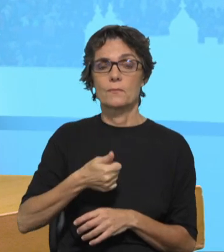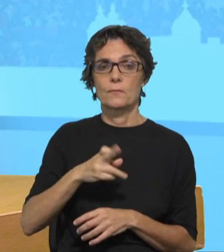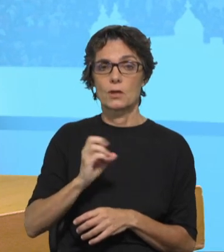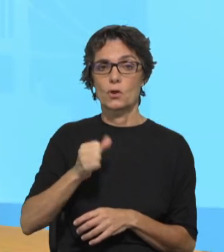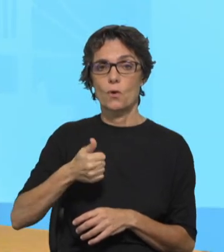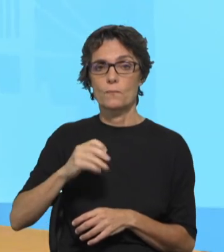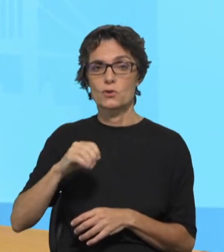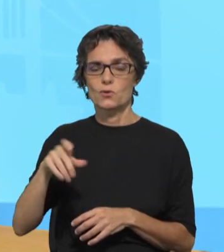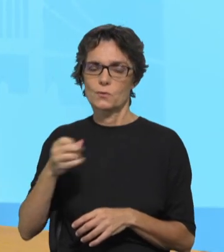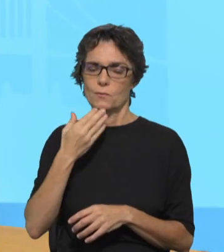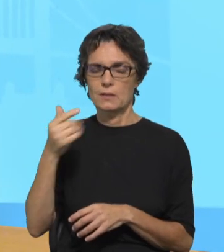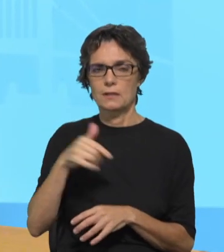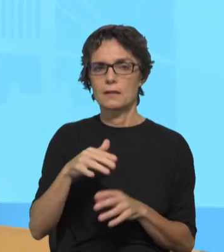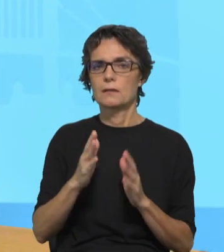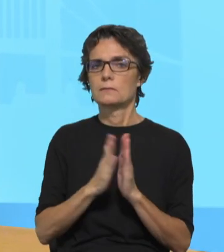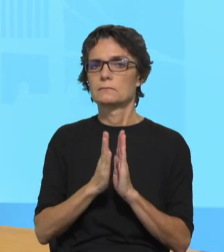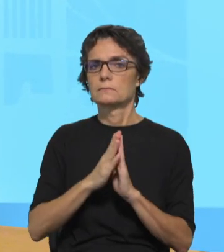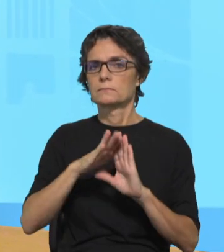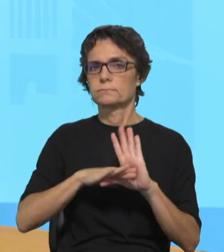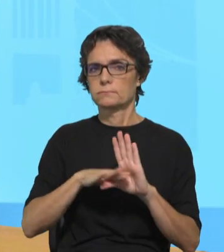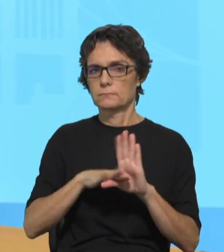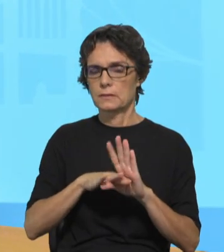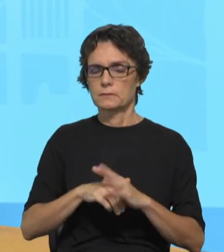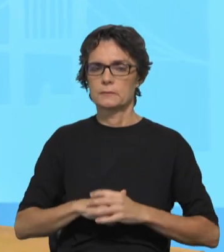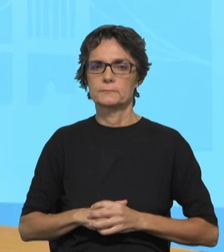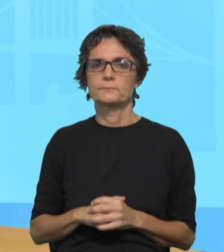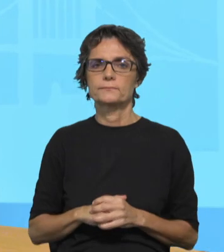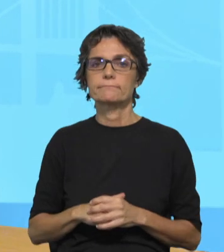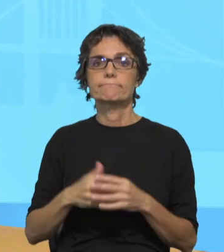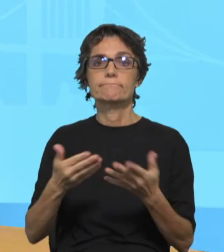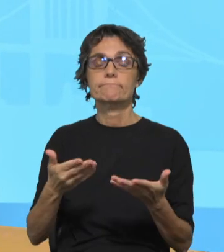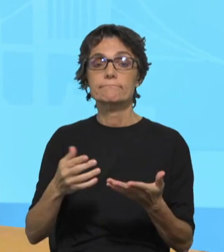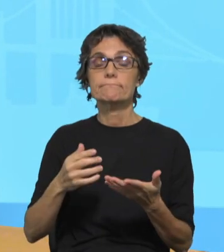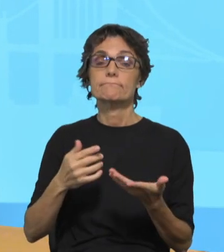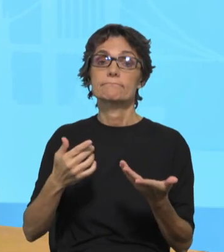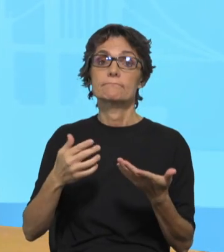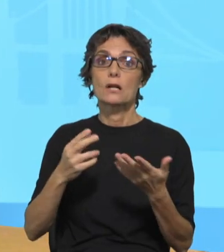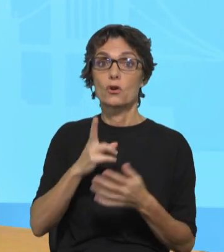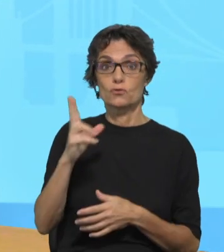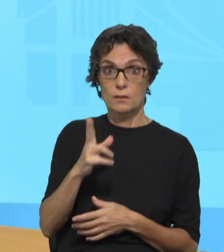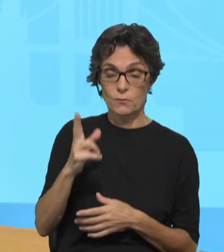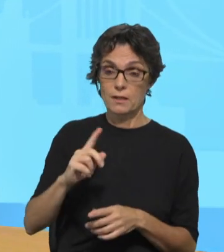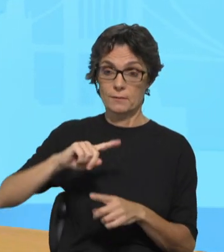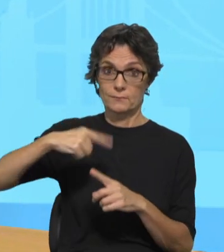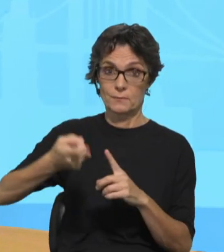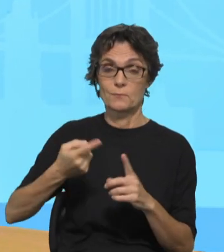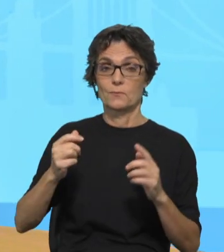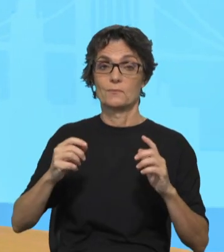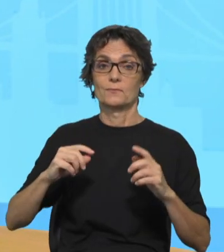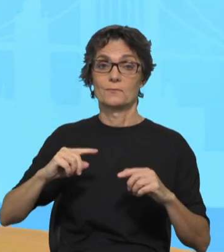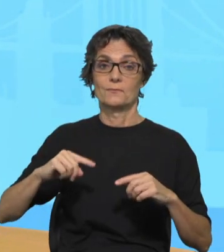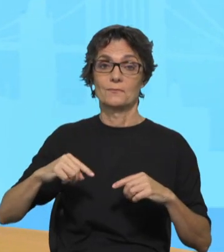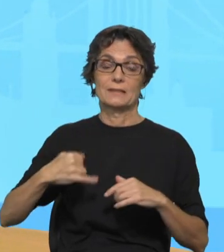Eclésia. Tivemos aí a Jornada Mundial da Juventude, depois chegaram as férias, há sempre aquela dispersão